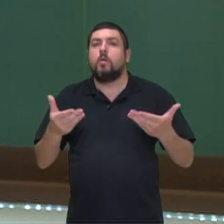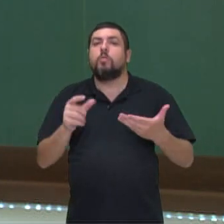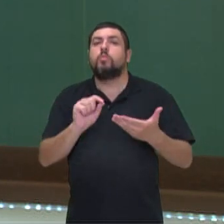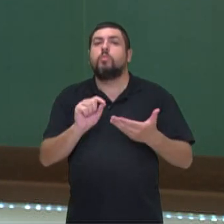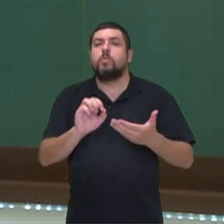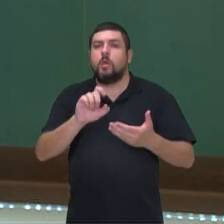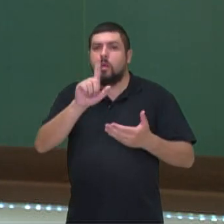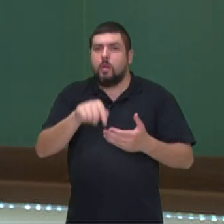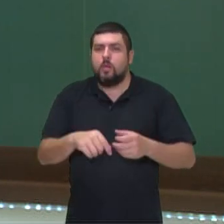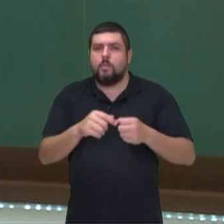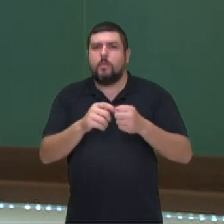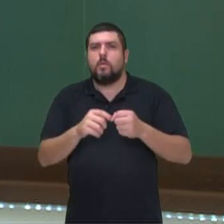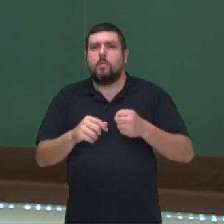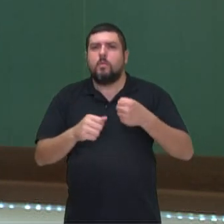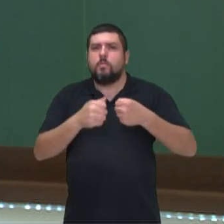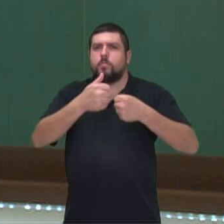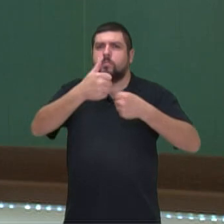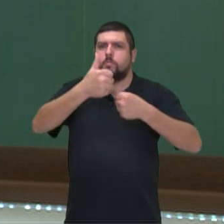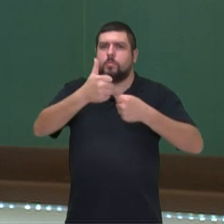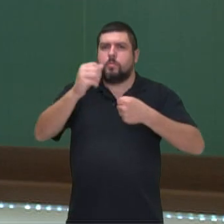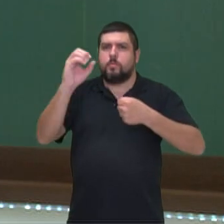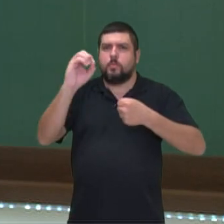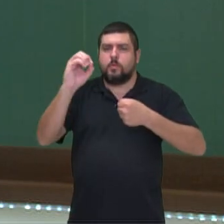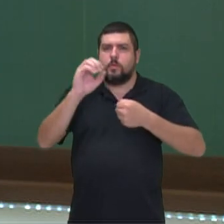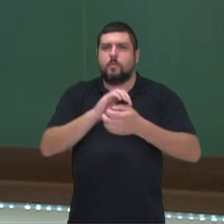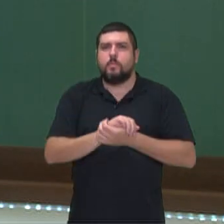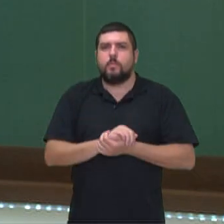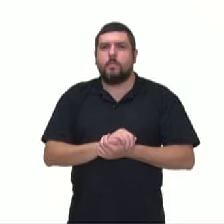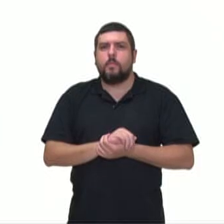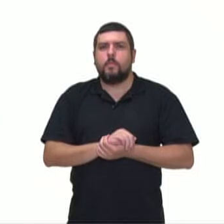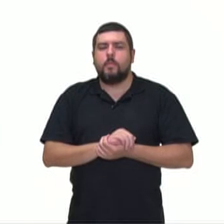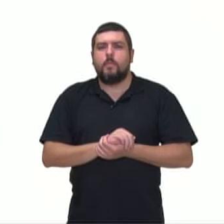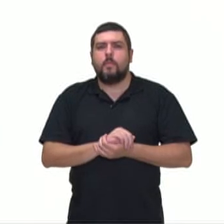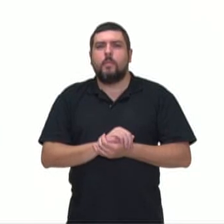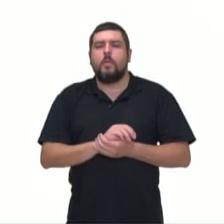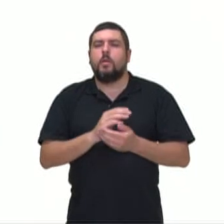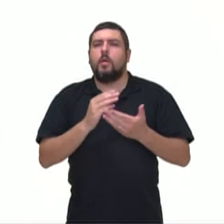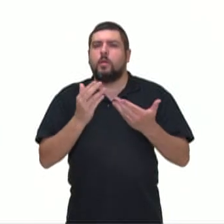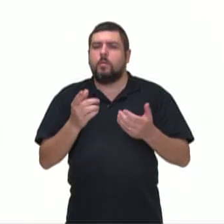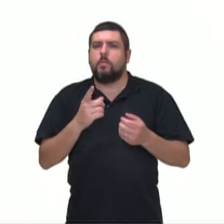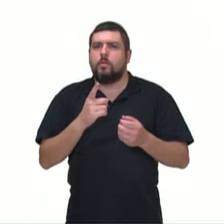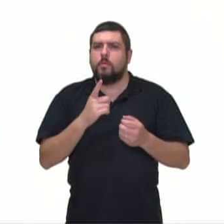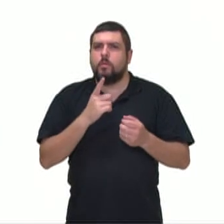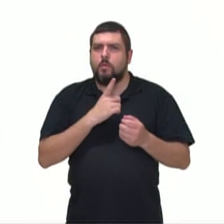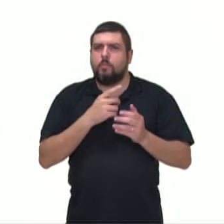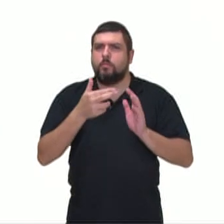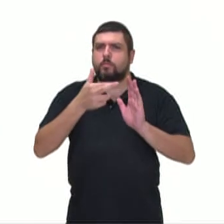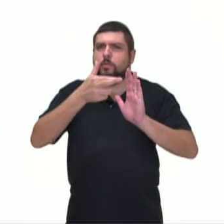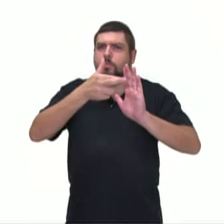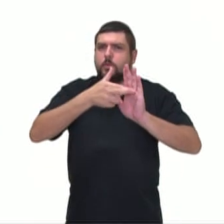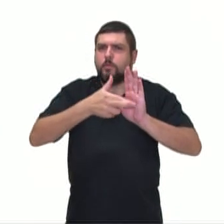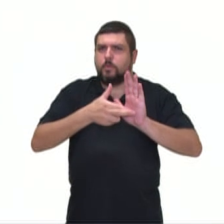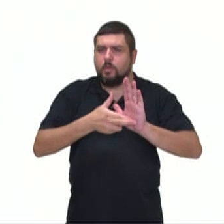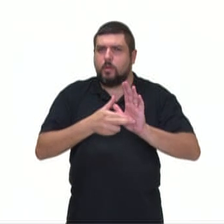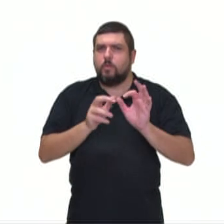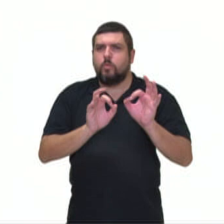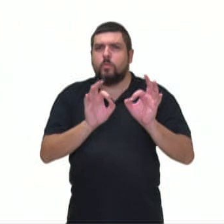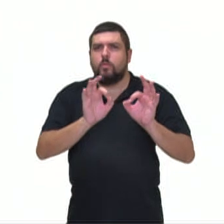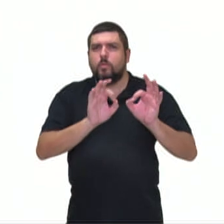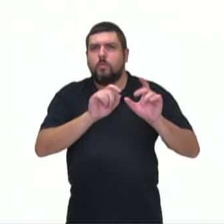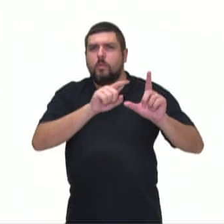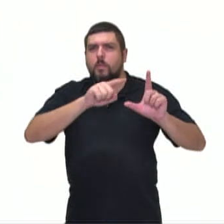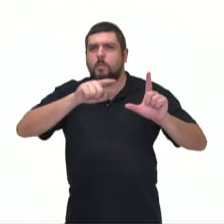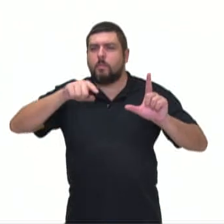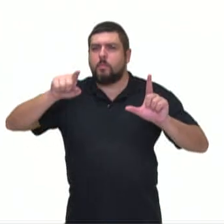função polinomial do primeiro grau, é isso que estamos verificando, né? Então, existem alguns passos que podemos seguir. E quais são esses passos? Vamos, olha